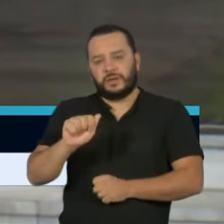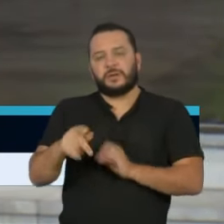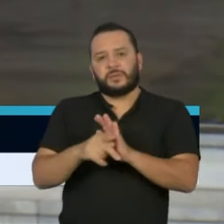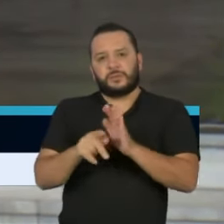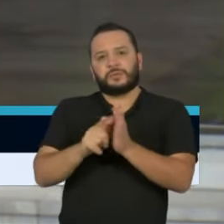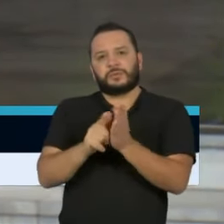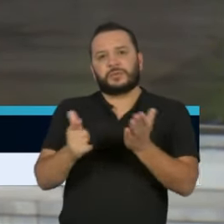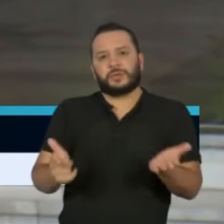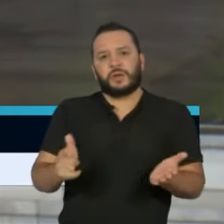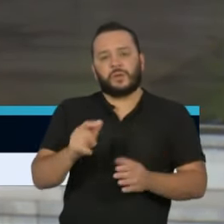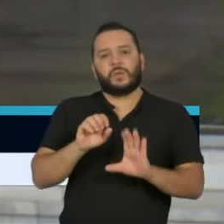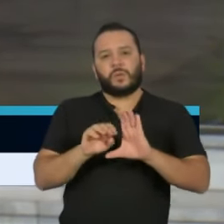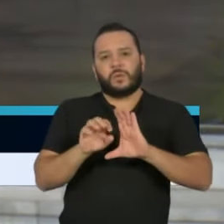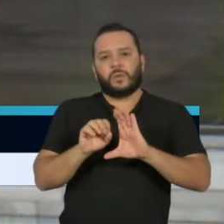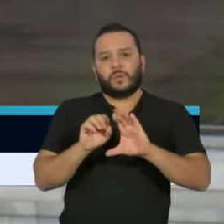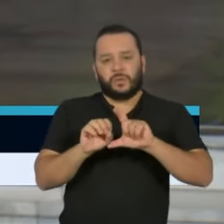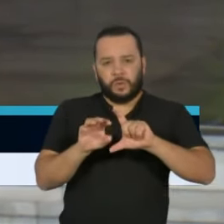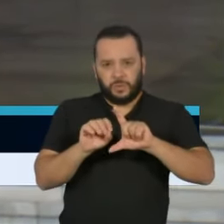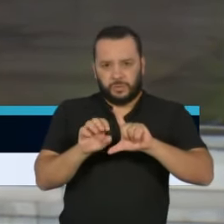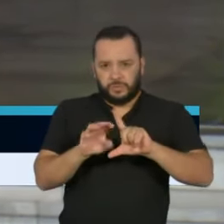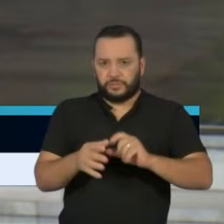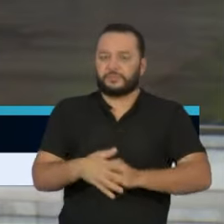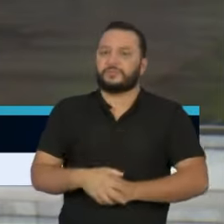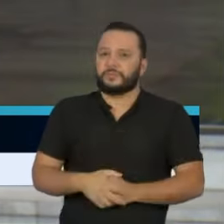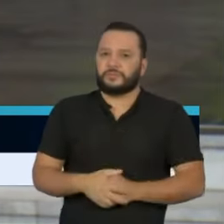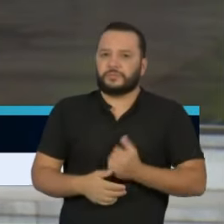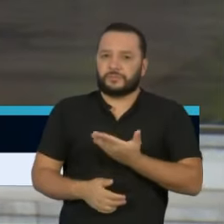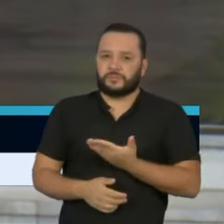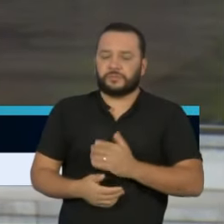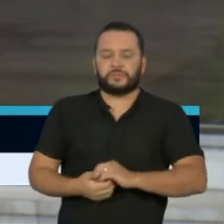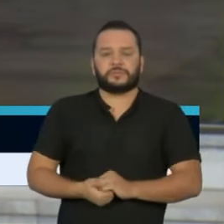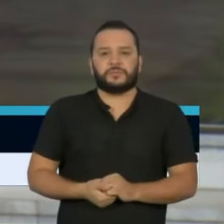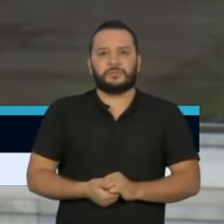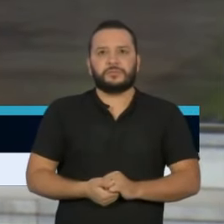com a palavra, William Cury, TV Globo, Globo News. Tudo bem? Boa tarde.